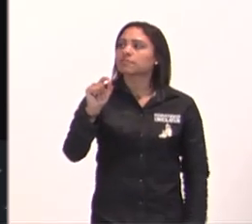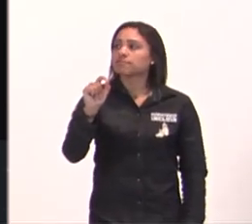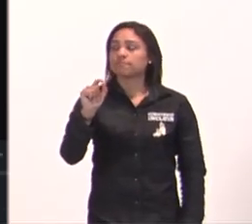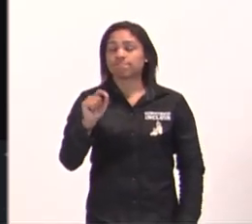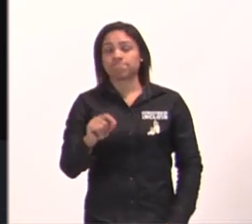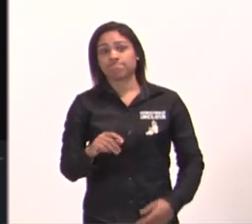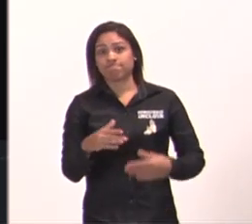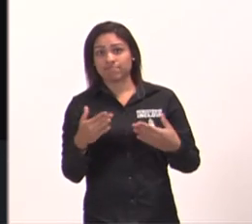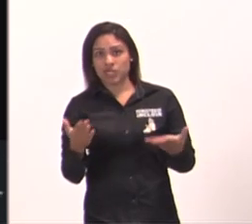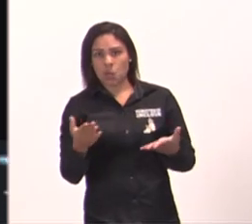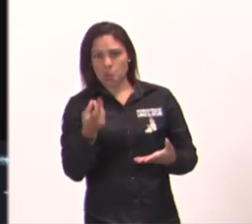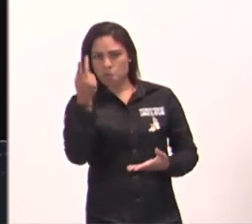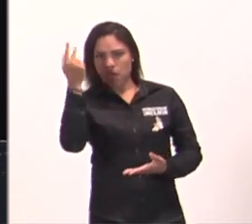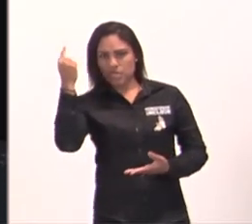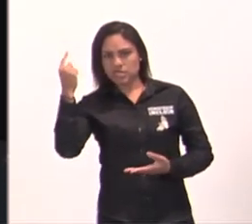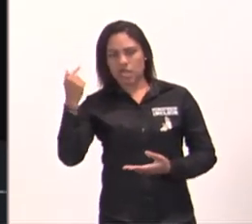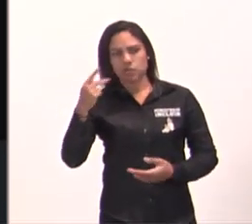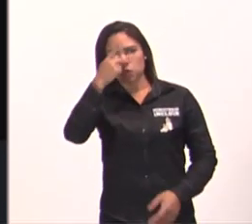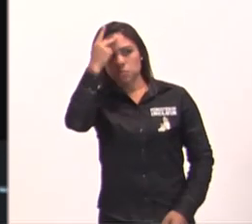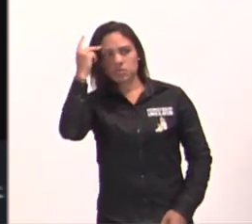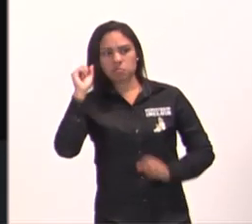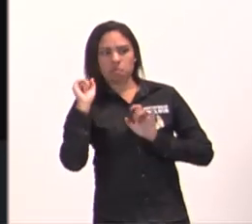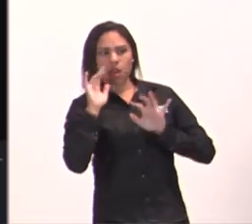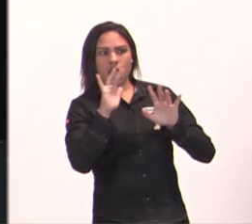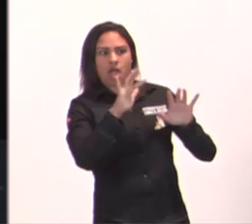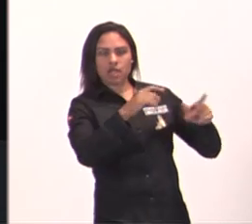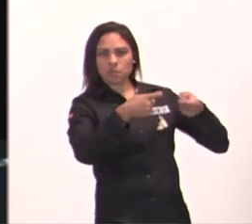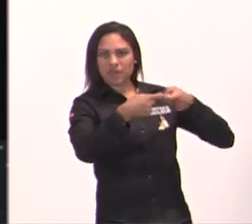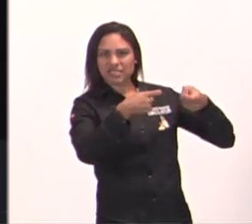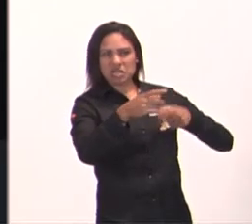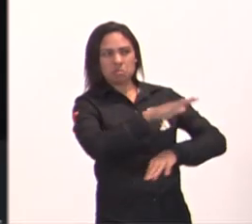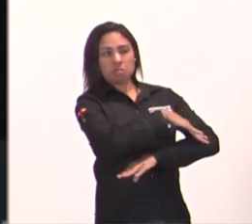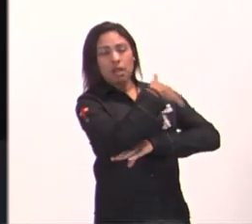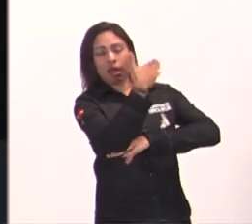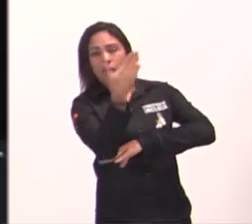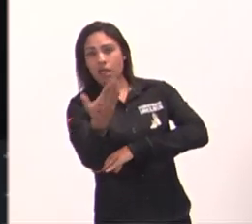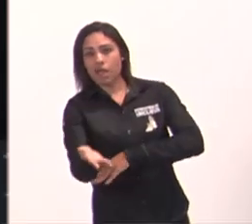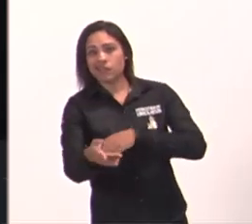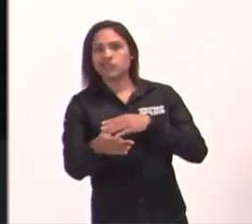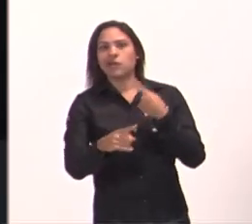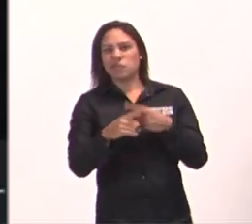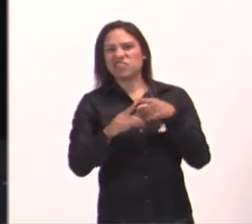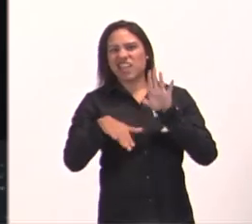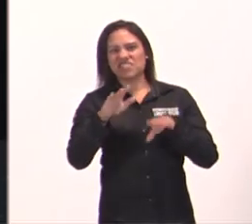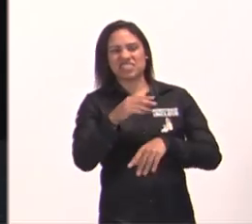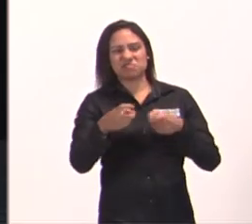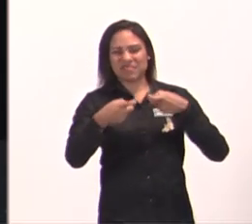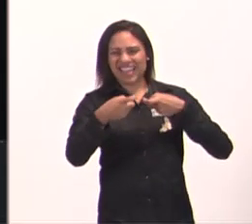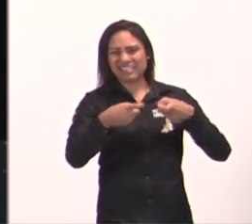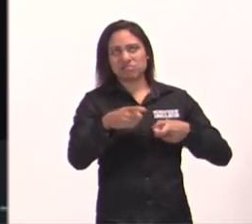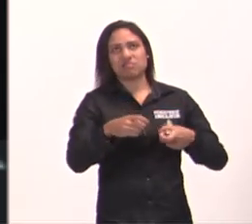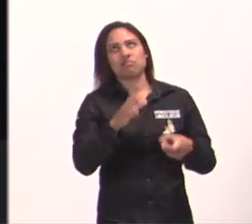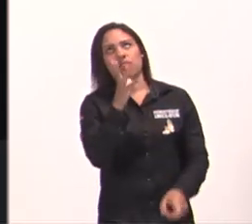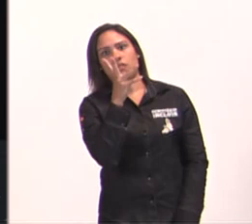pessoas iam para uma batalha, para terem o dia inteiro para batalhar, porque às vezes a batalha era longa, eles começavam